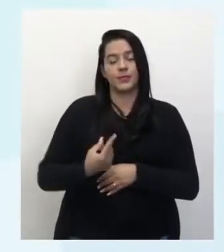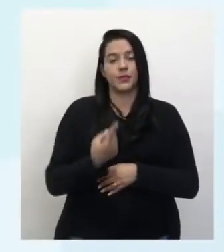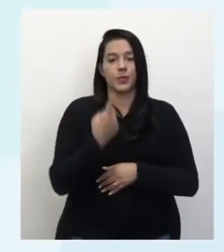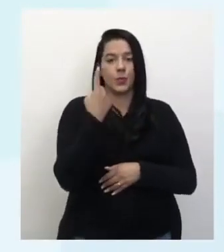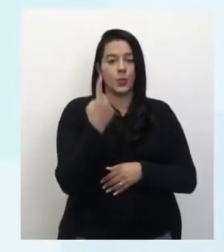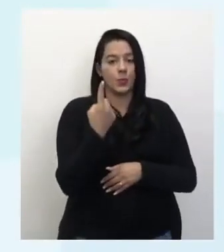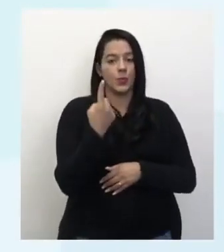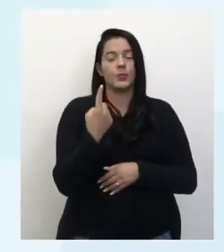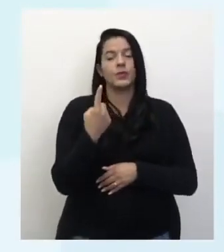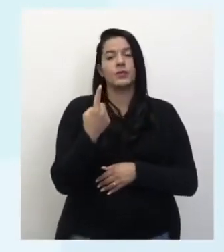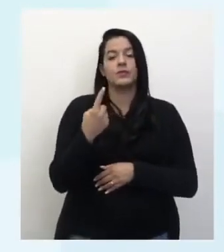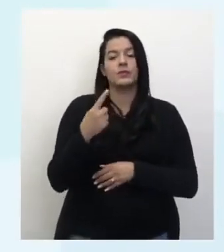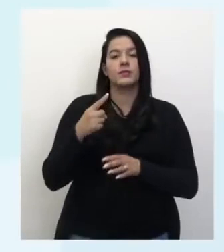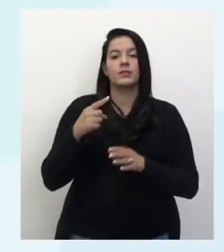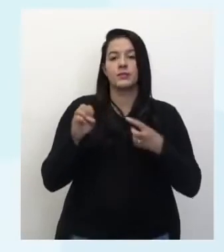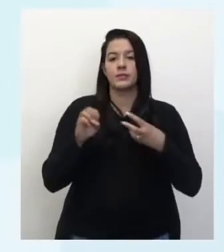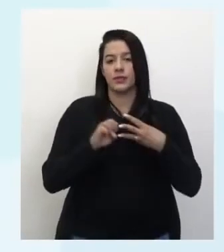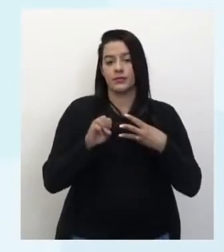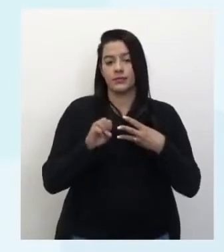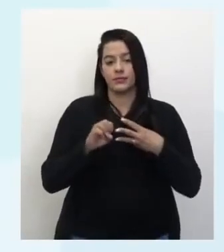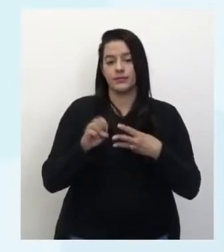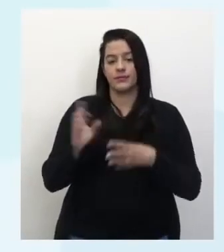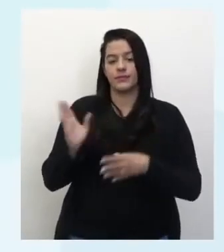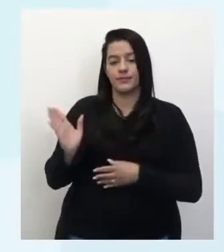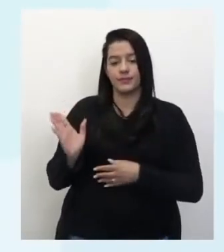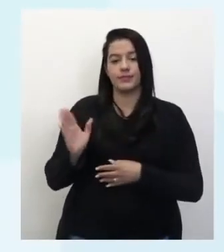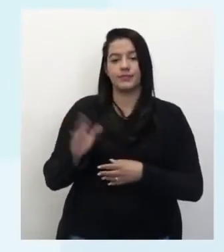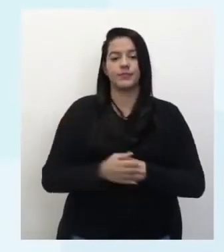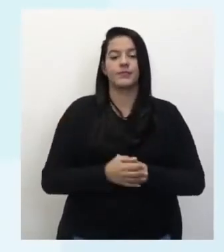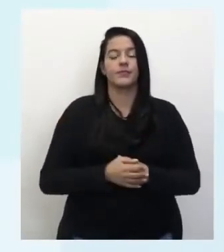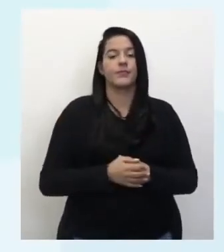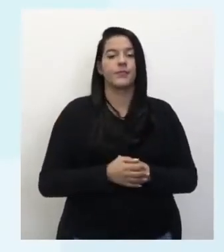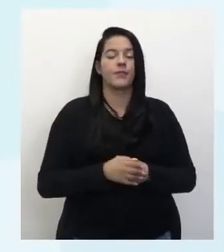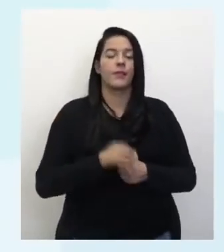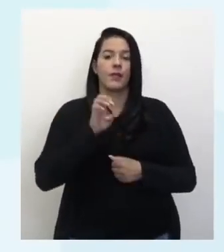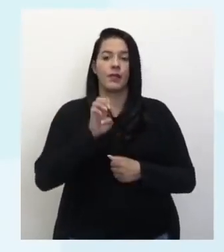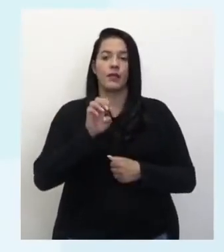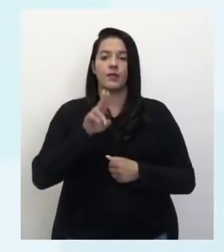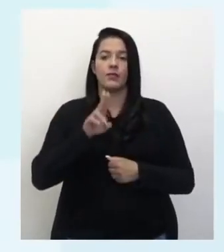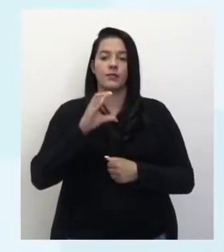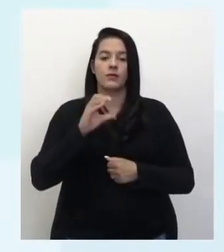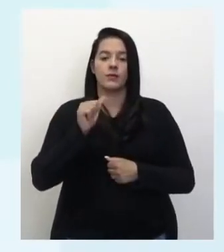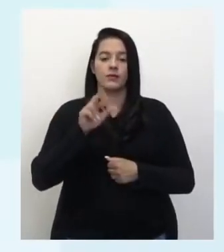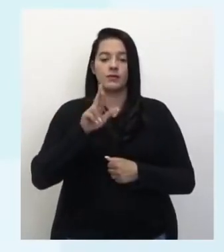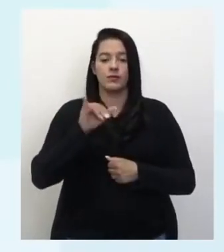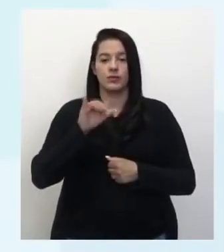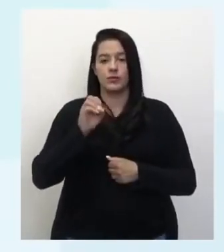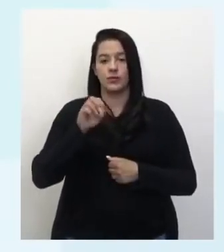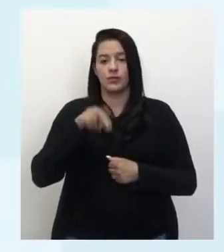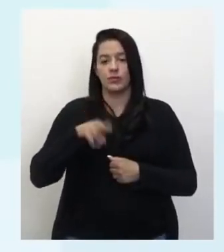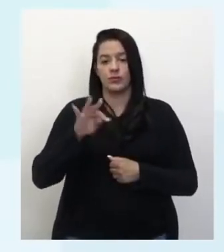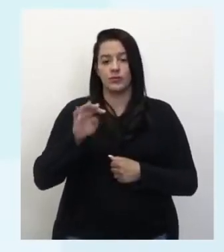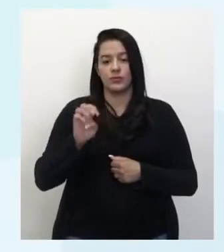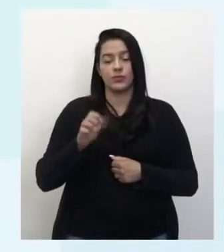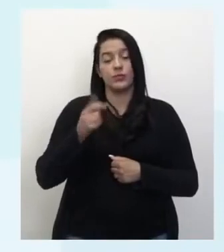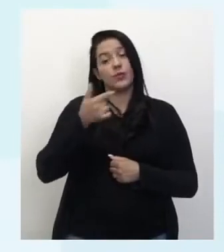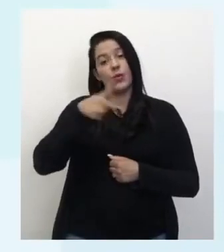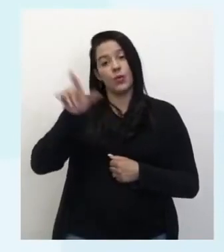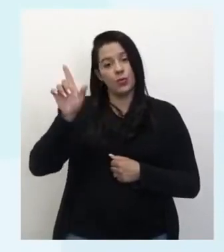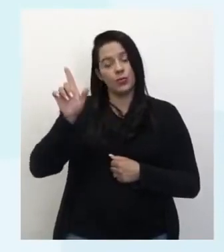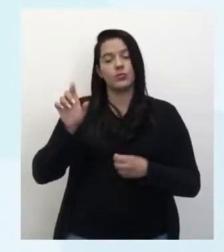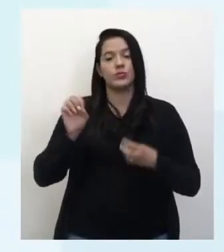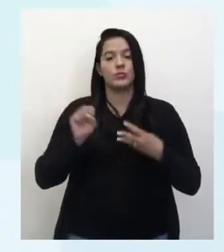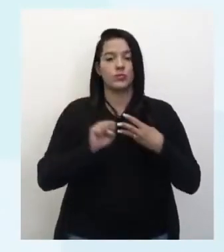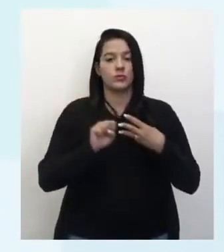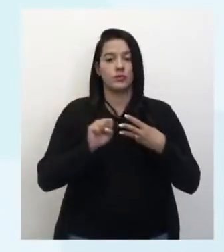Esse ser vivo, ele é eucarionte. Ele é formado por célula eucarionte. E ele é unicelular, formado por uma célula. Olha outro aí, ser vivo,